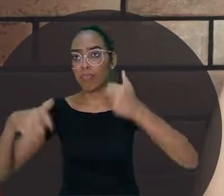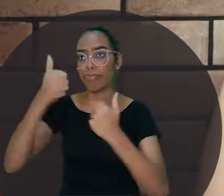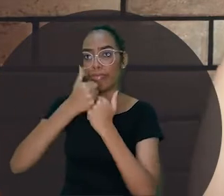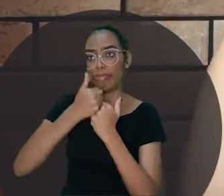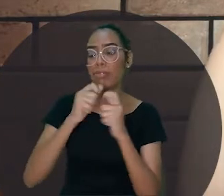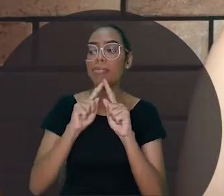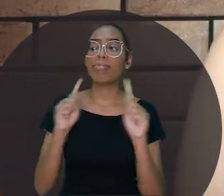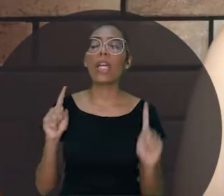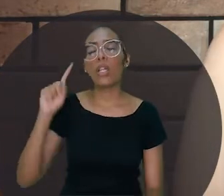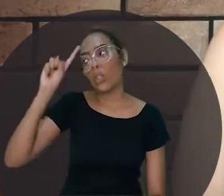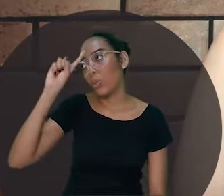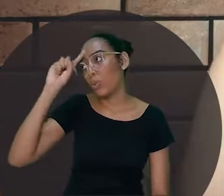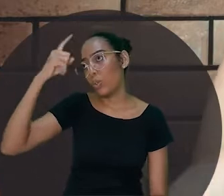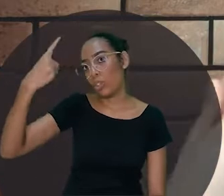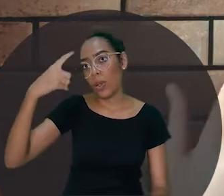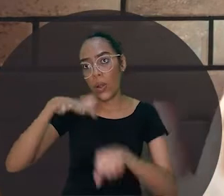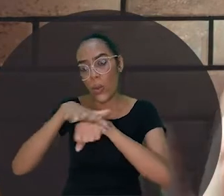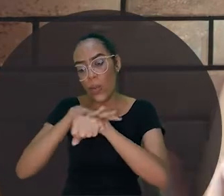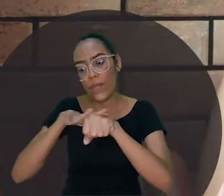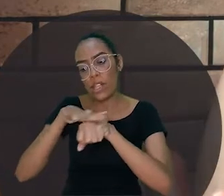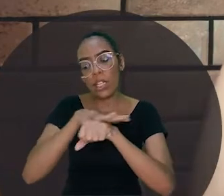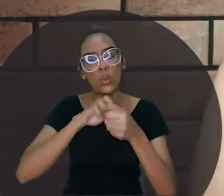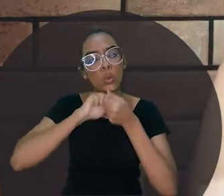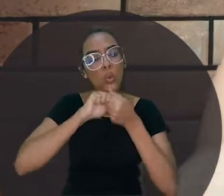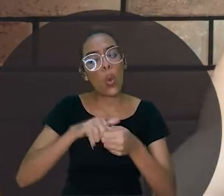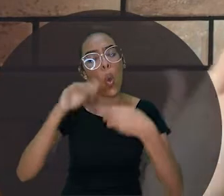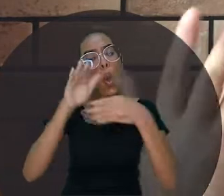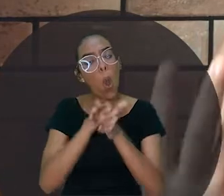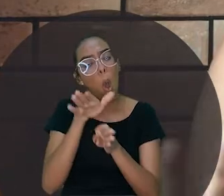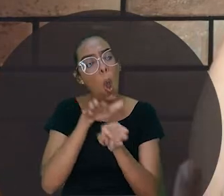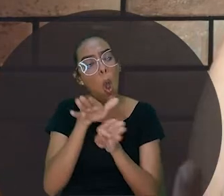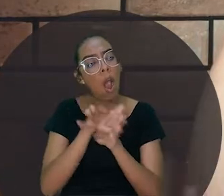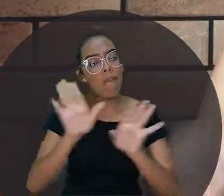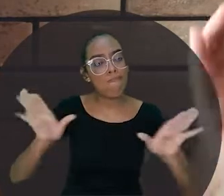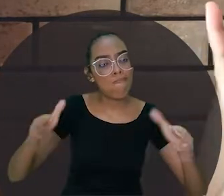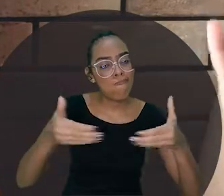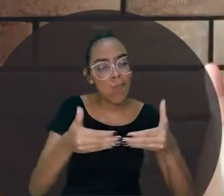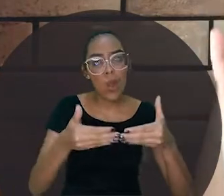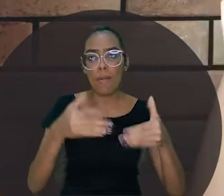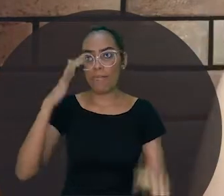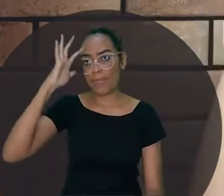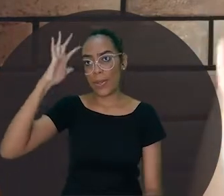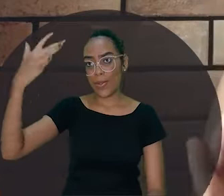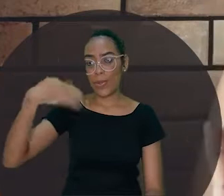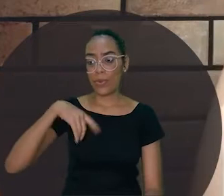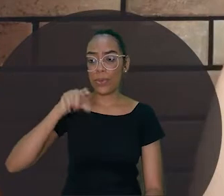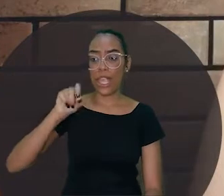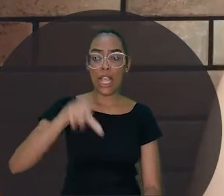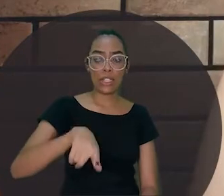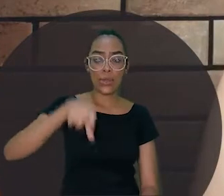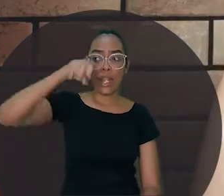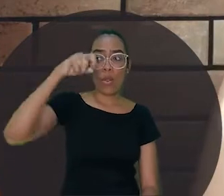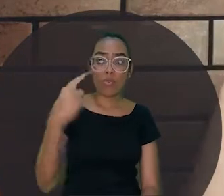Mas um dia, conversando com seus conselheiros, ele resolveu